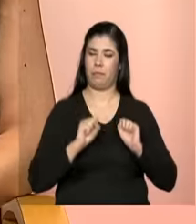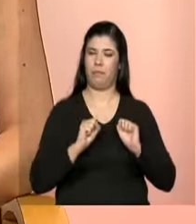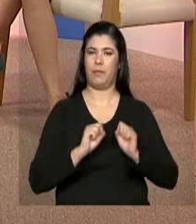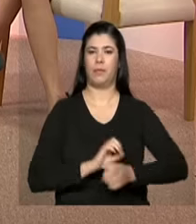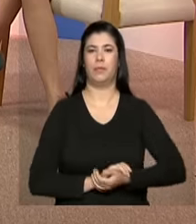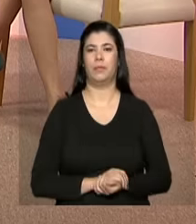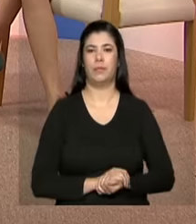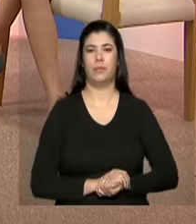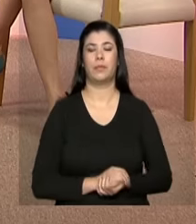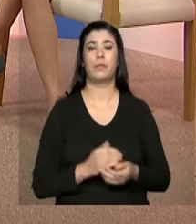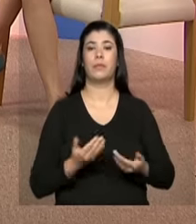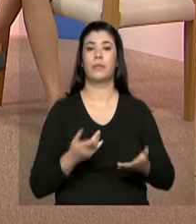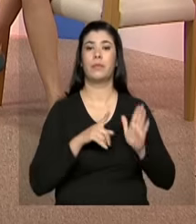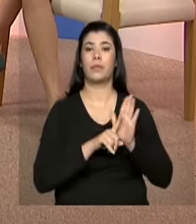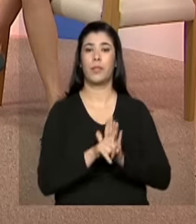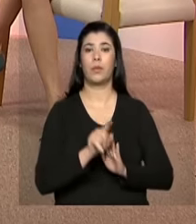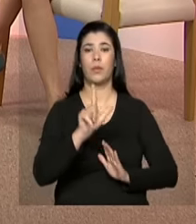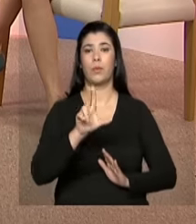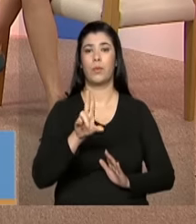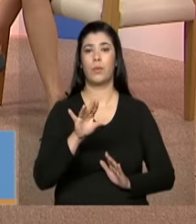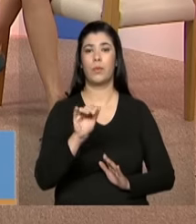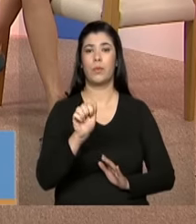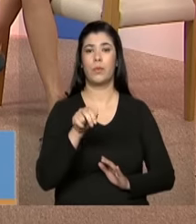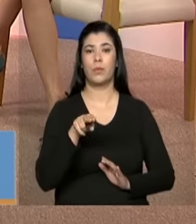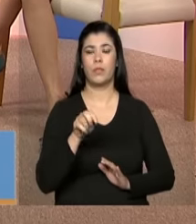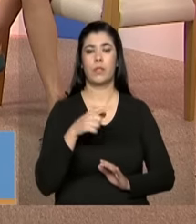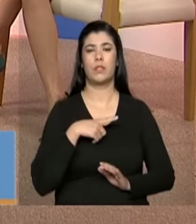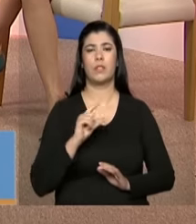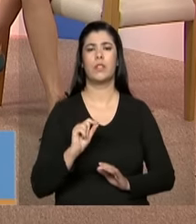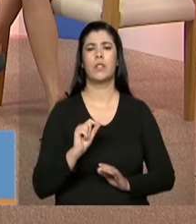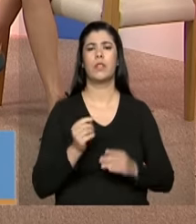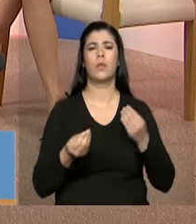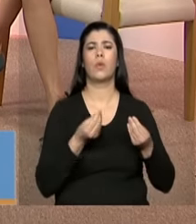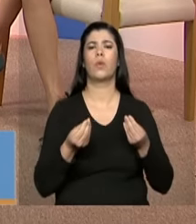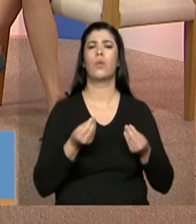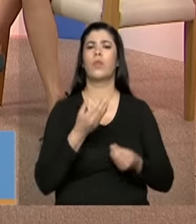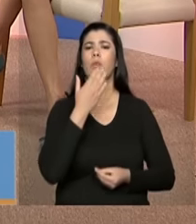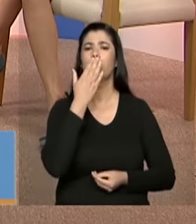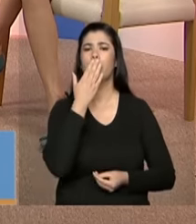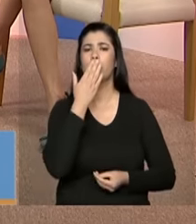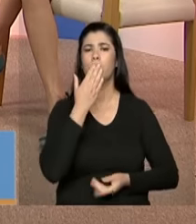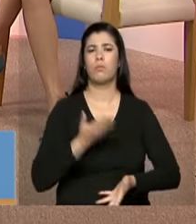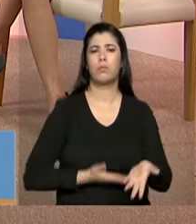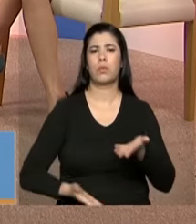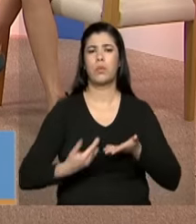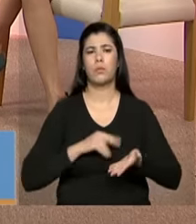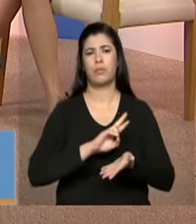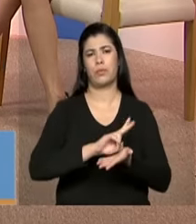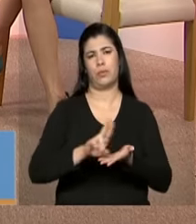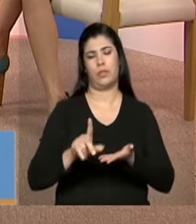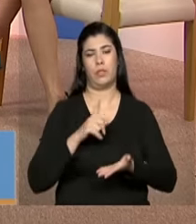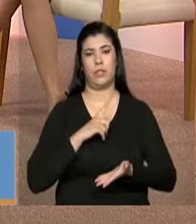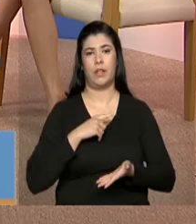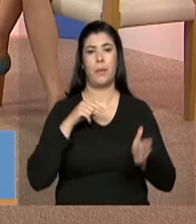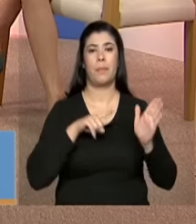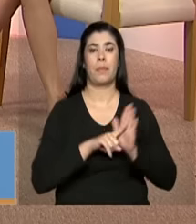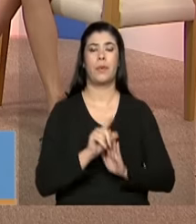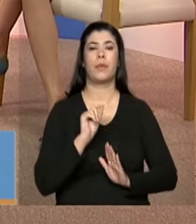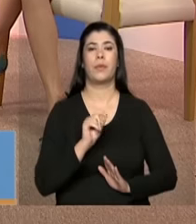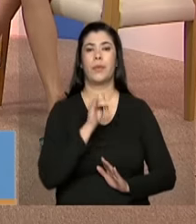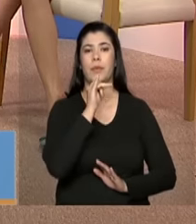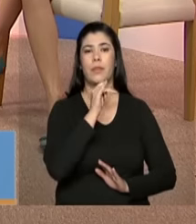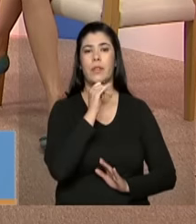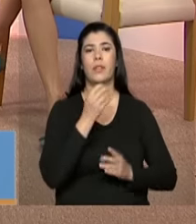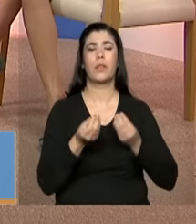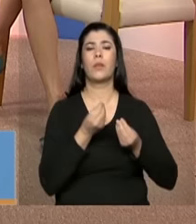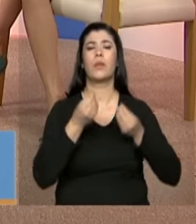Então, Luciana, antes da gente entrar em si, nos serviços, vamos comentar um pouquinho sobre as questões relacionadas à